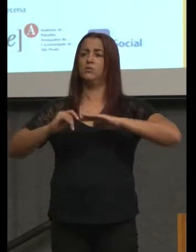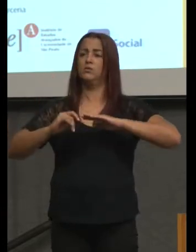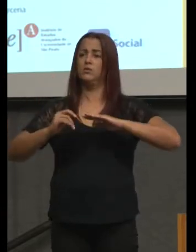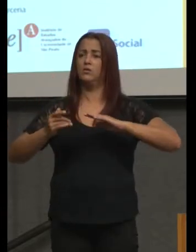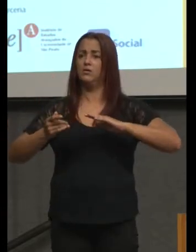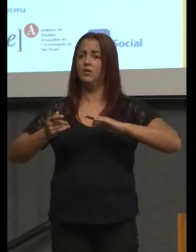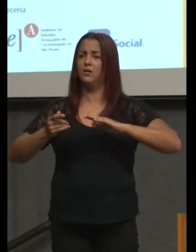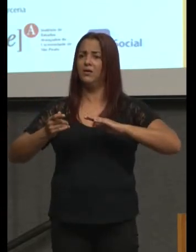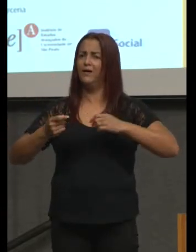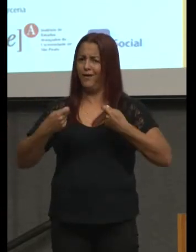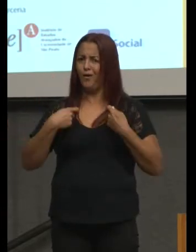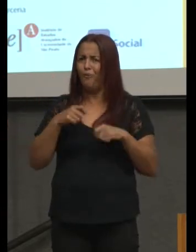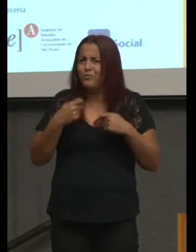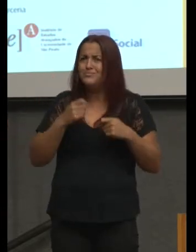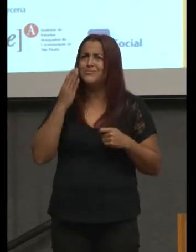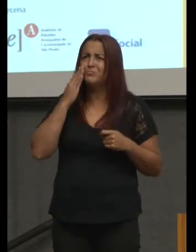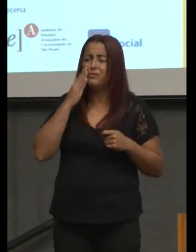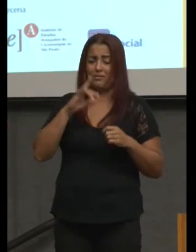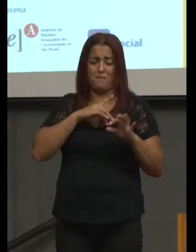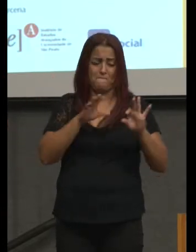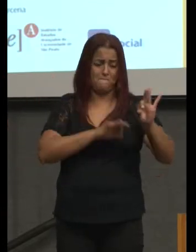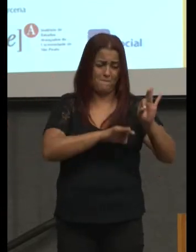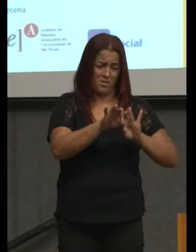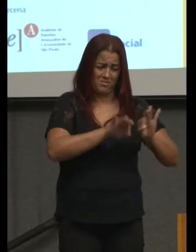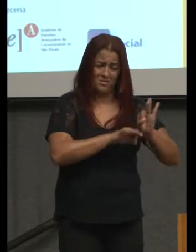competências sejam desenvolvidas.